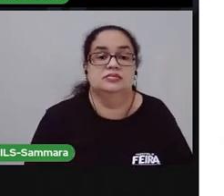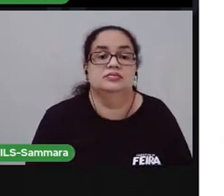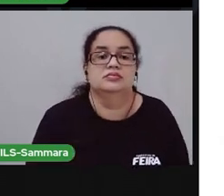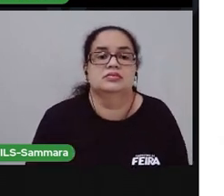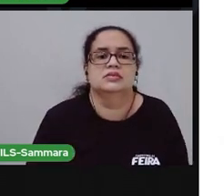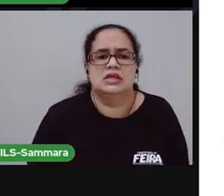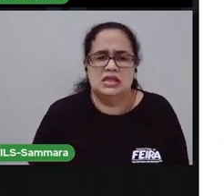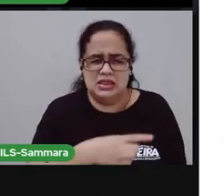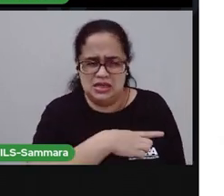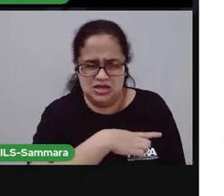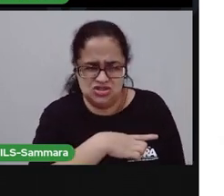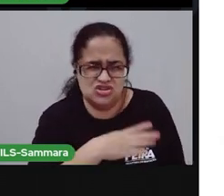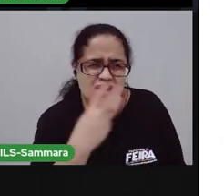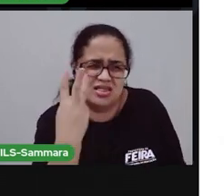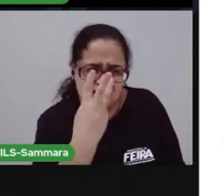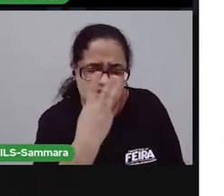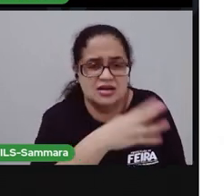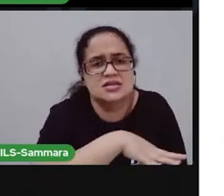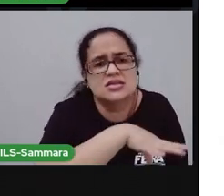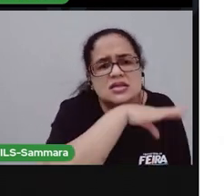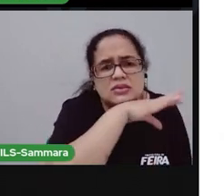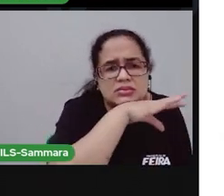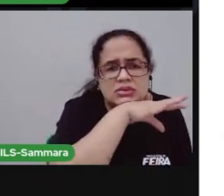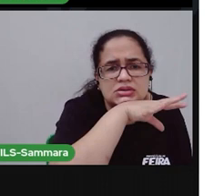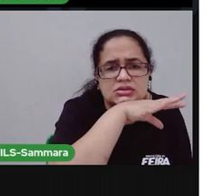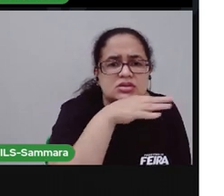Tinha três animais?